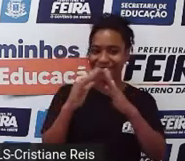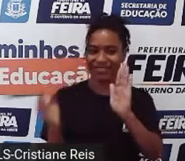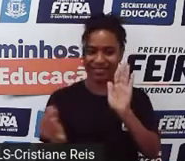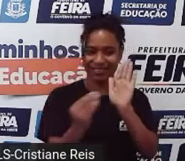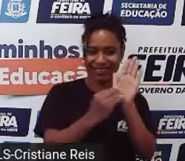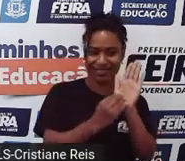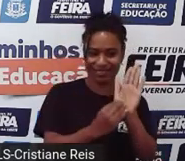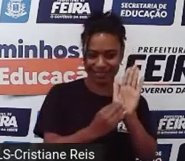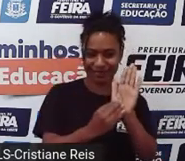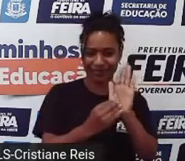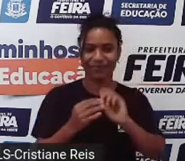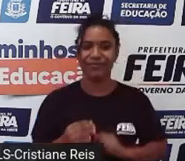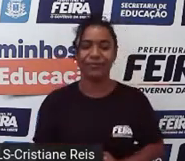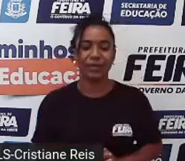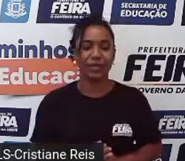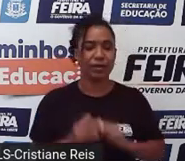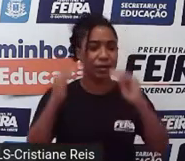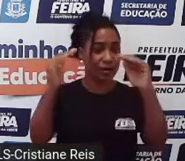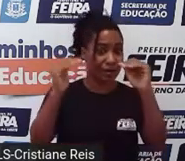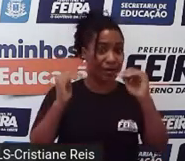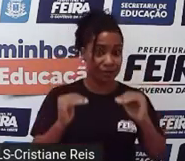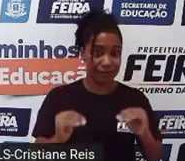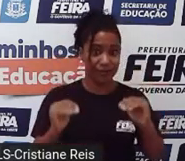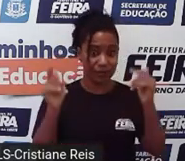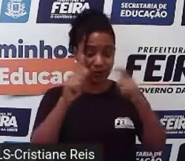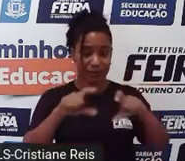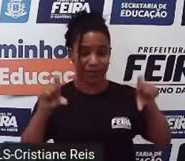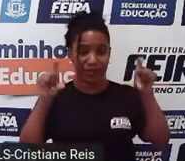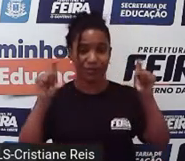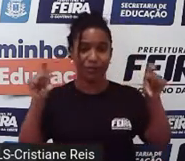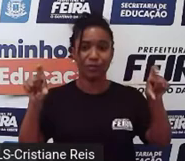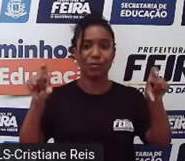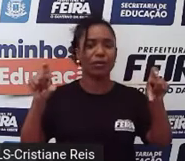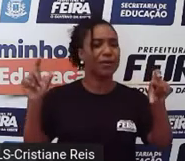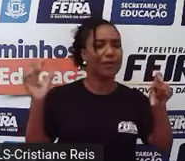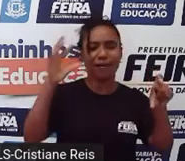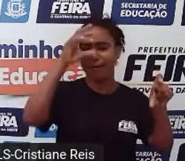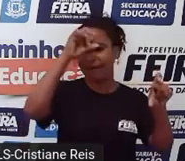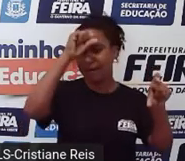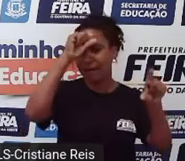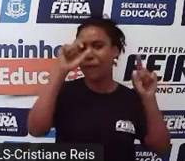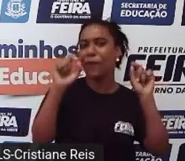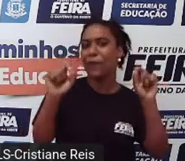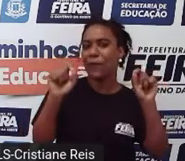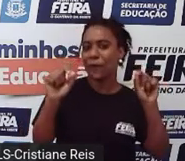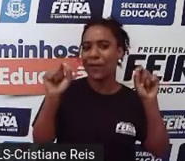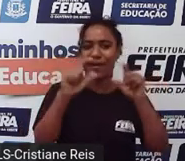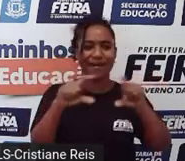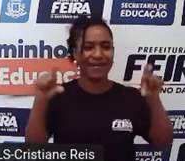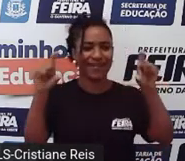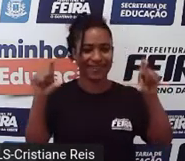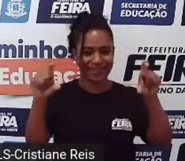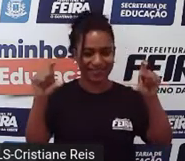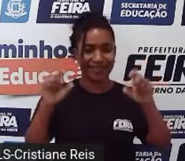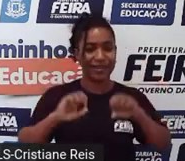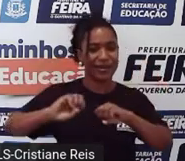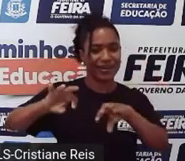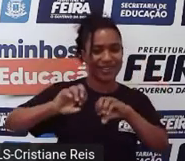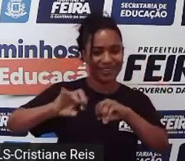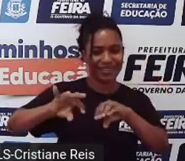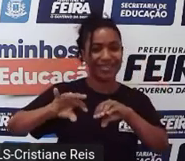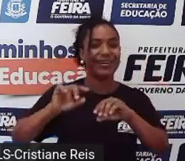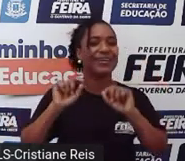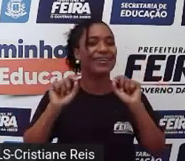teacher. Abaixo do cabeçalho, vamos especificar o tema, o tema de nossa aula de hoje.